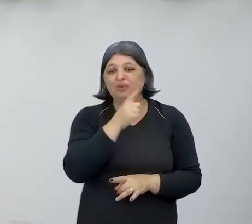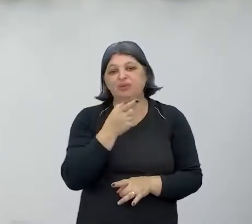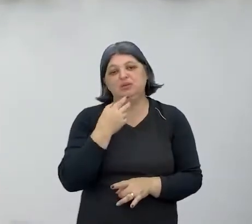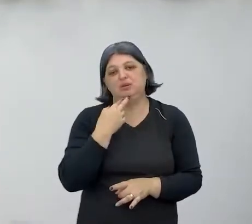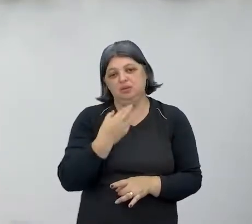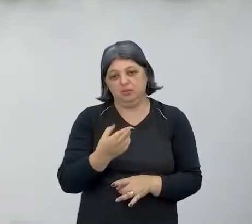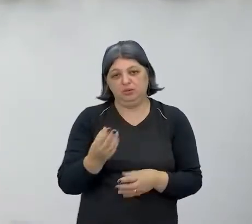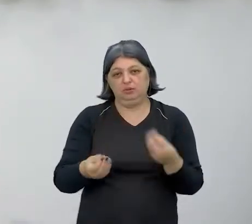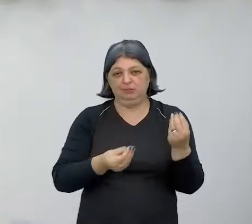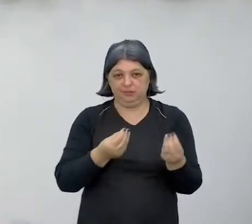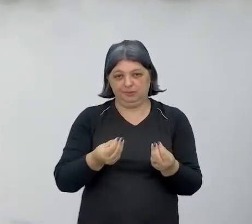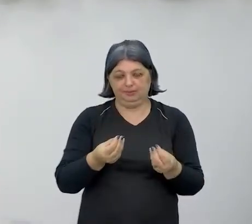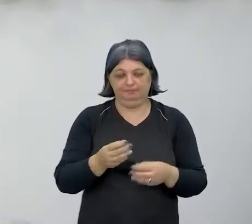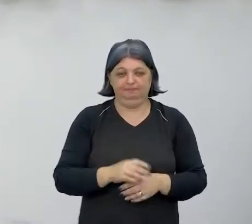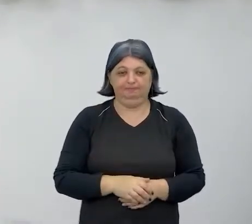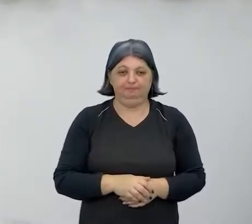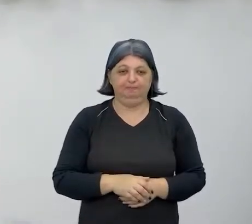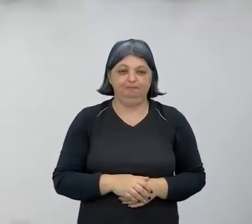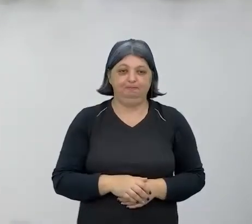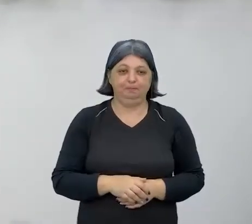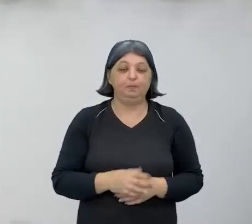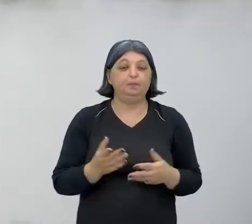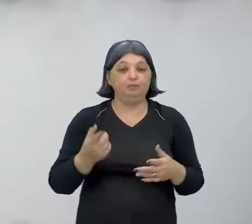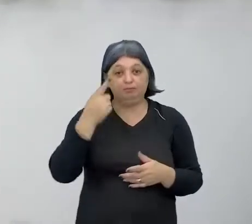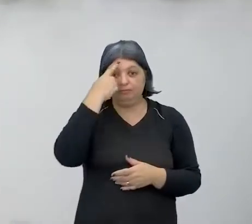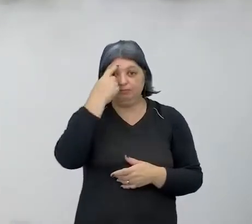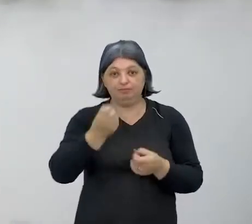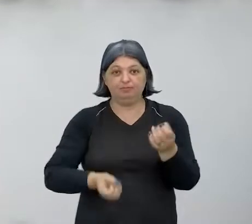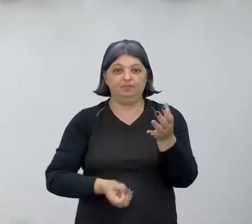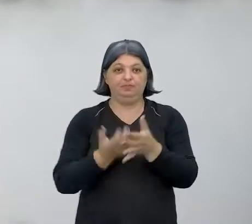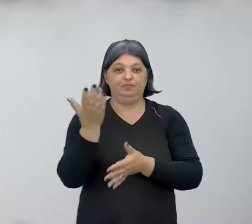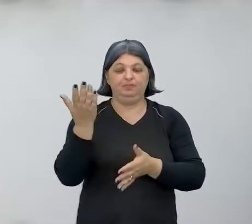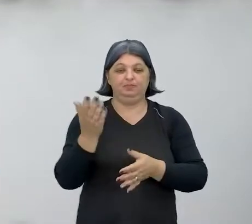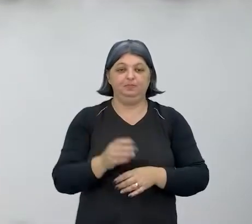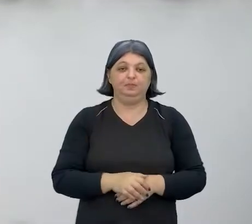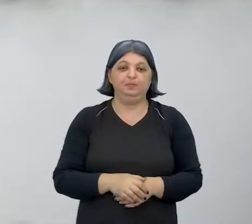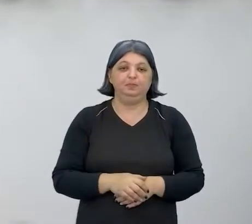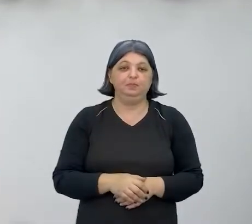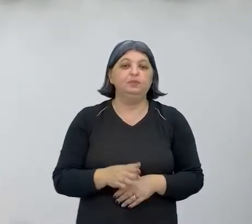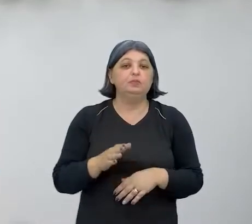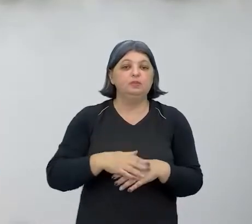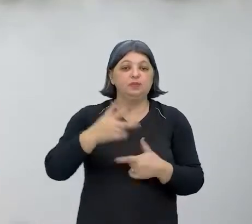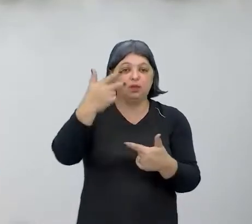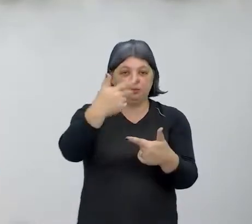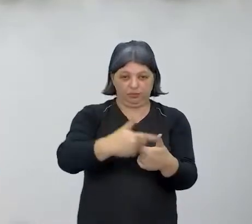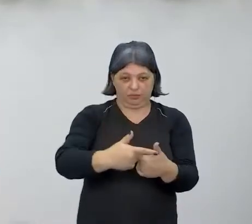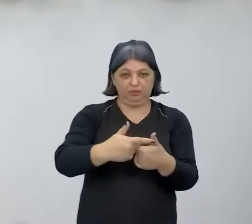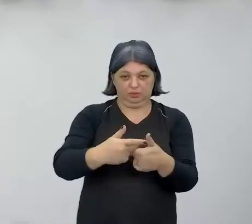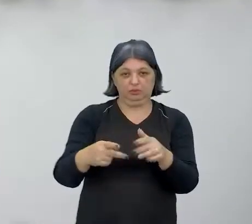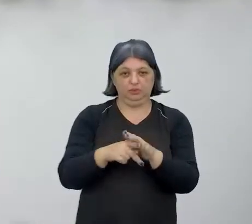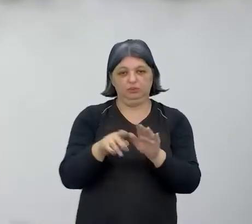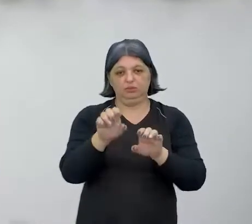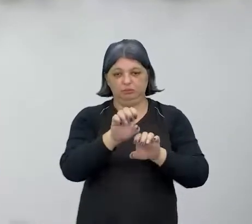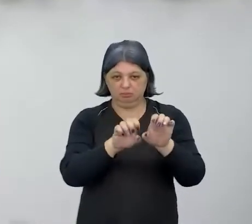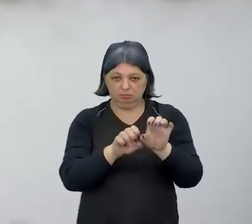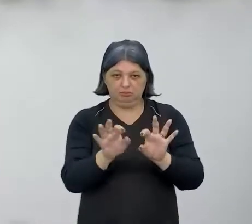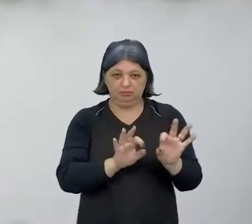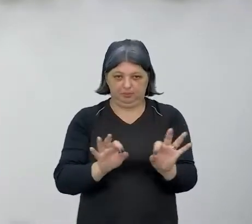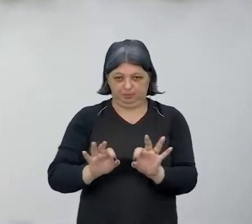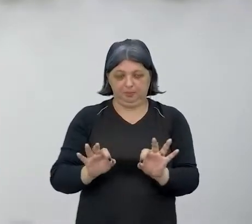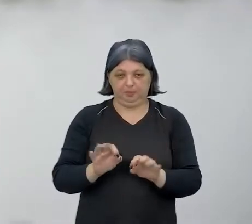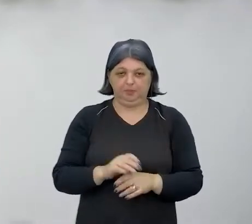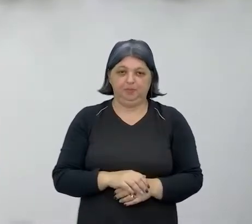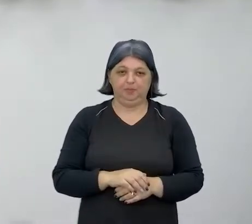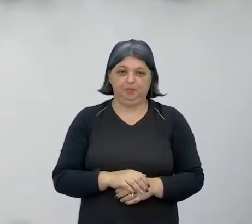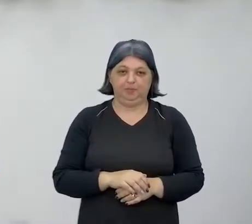alunos, era complicado. E aí foi então que eu tive a ideia de fazer vídeos estruturados, né? Claro